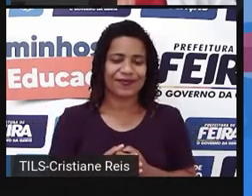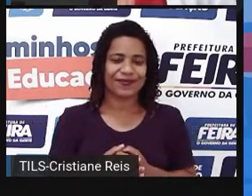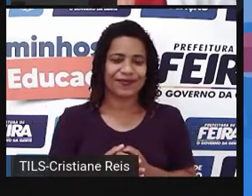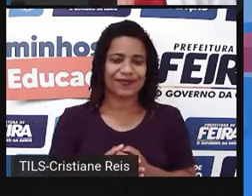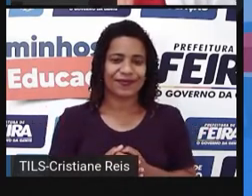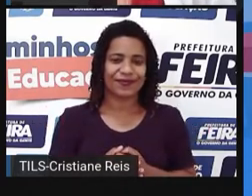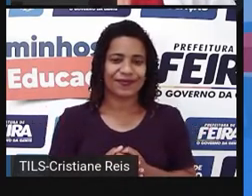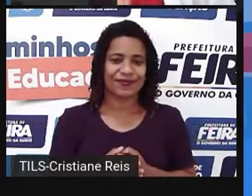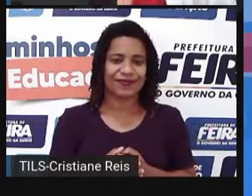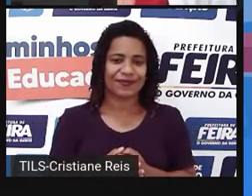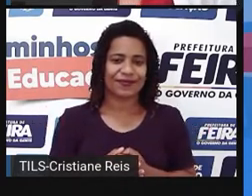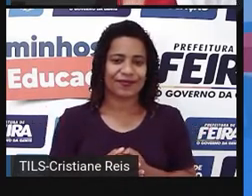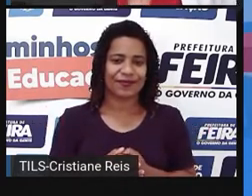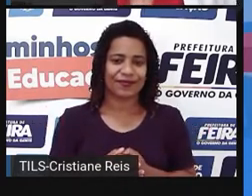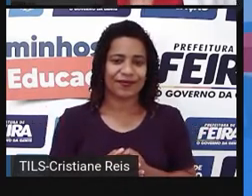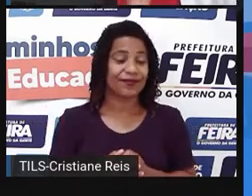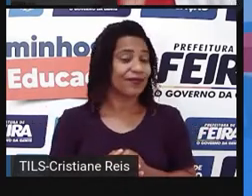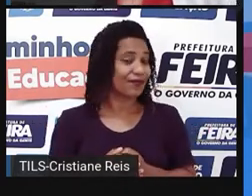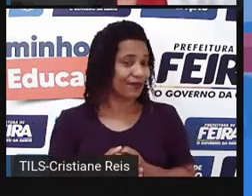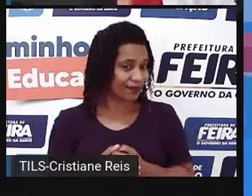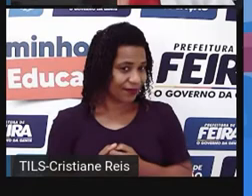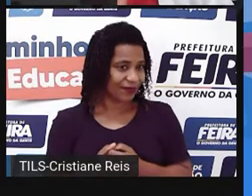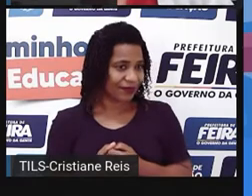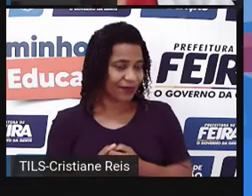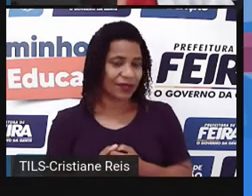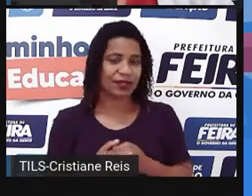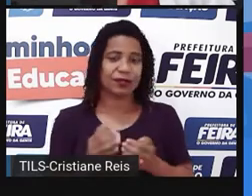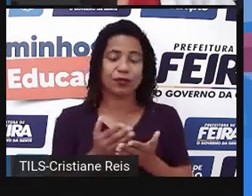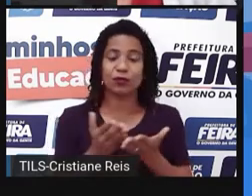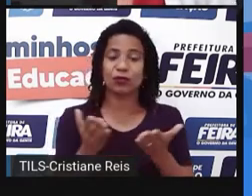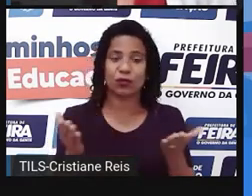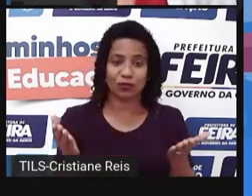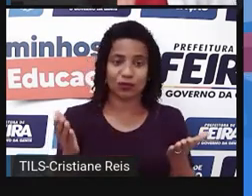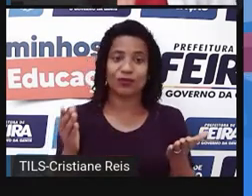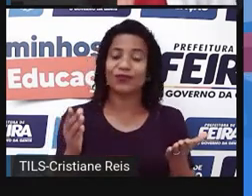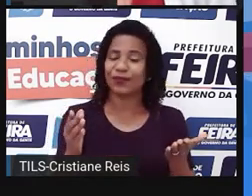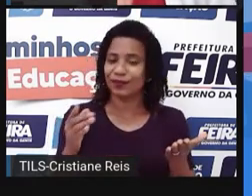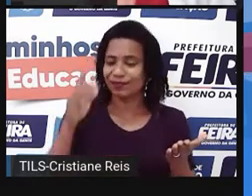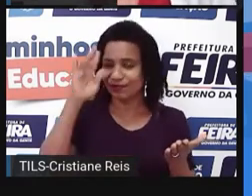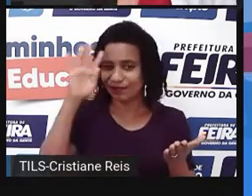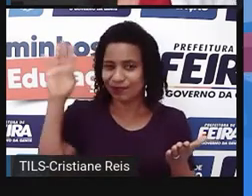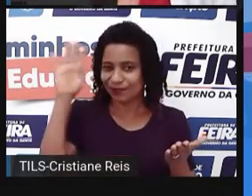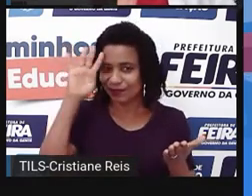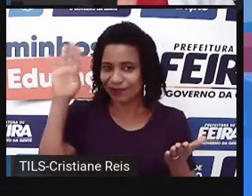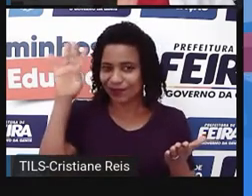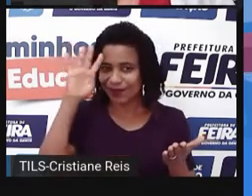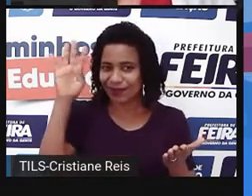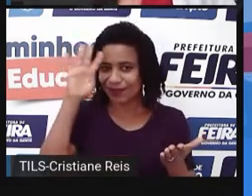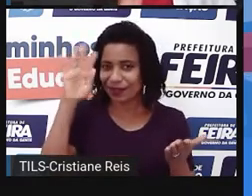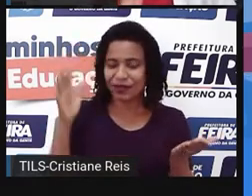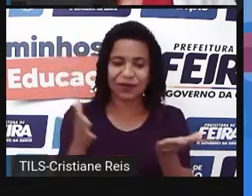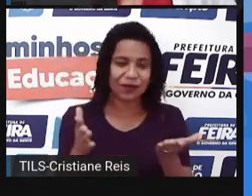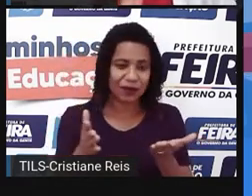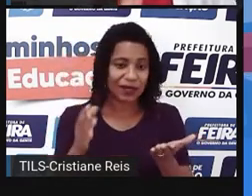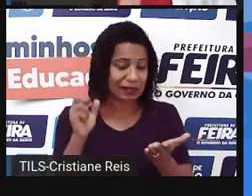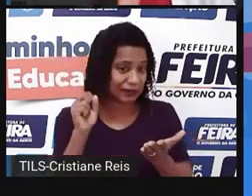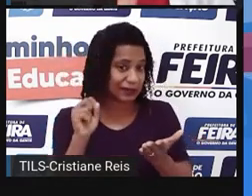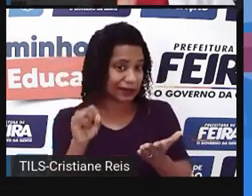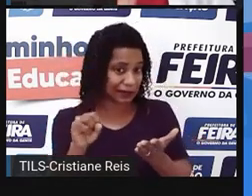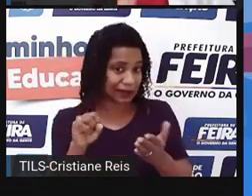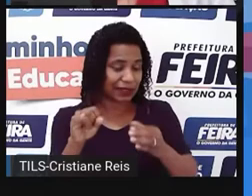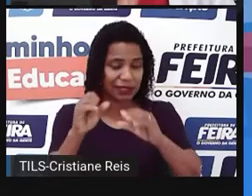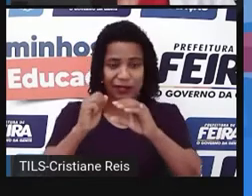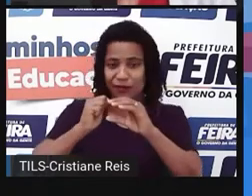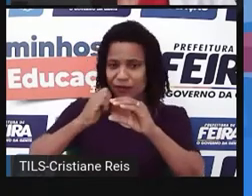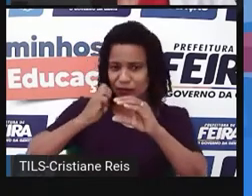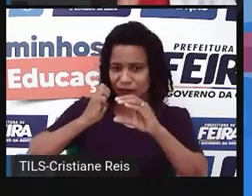Então, o que ele está nos desafiando aqui a pensar é se, caso, você receber um e-mail com um assunto